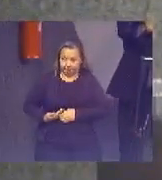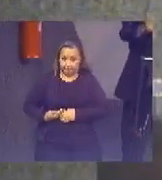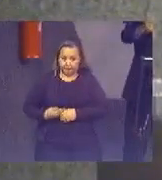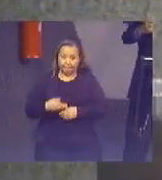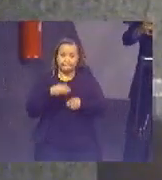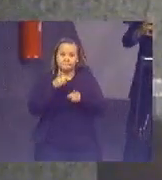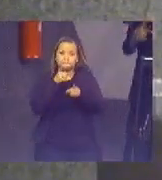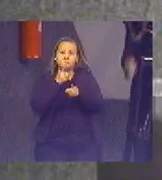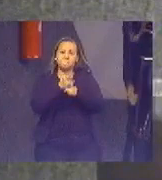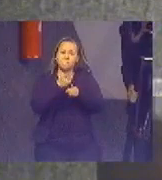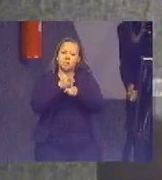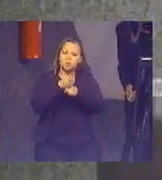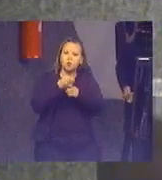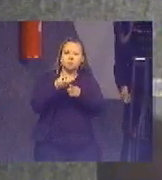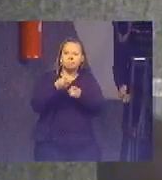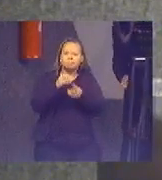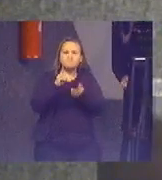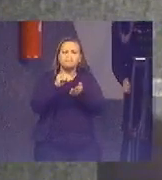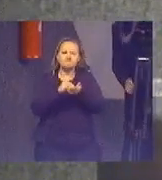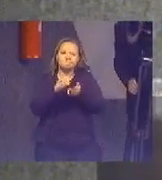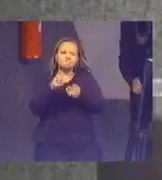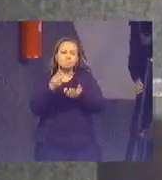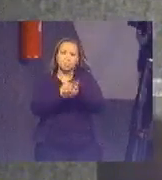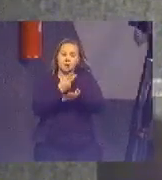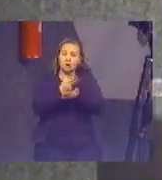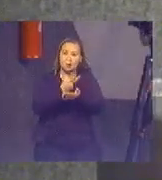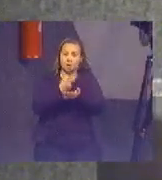falhas na institucionalização da agenda.